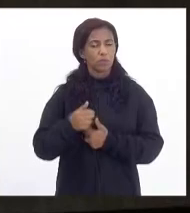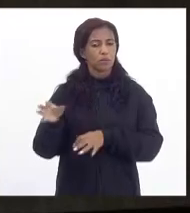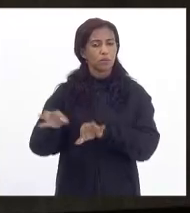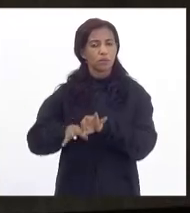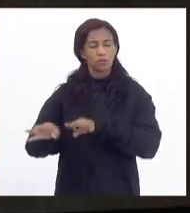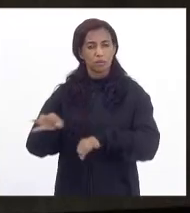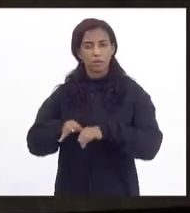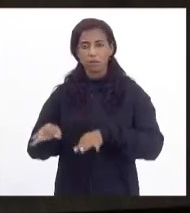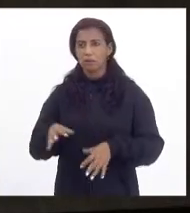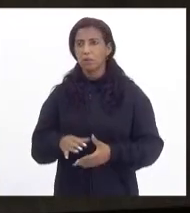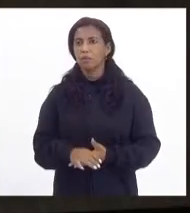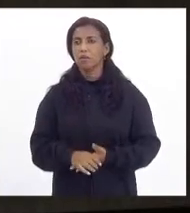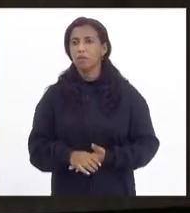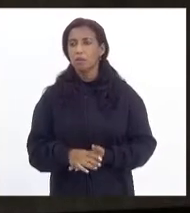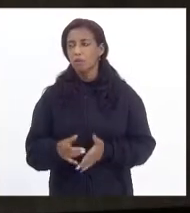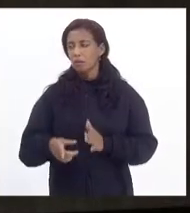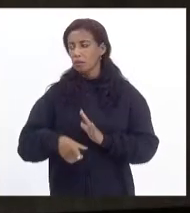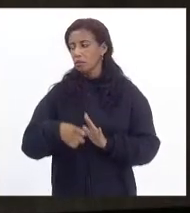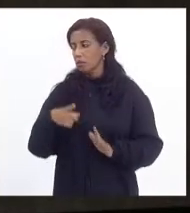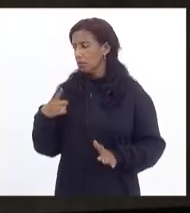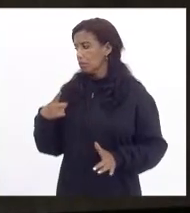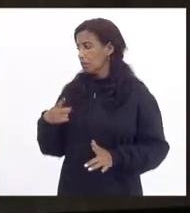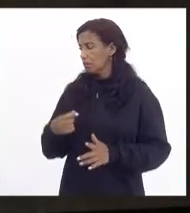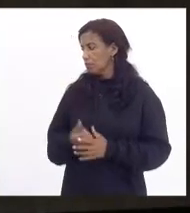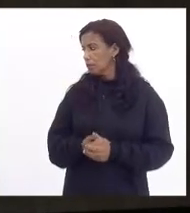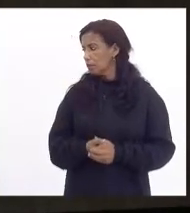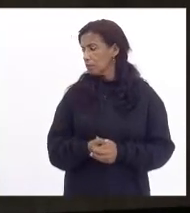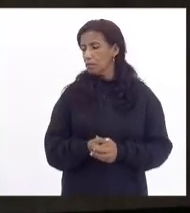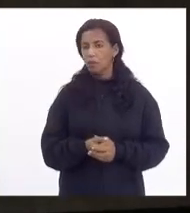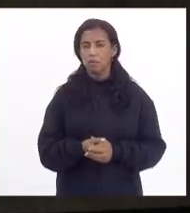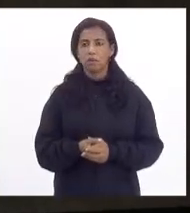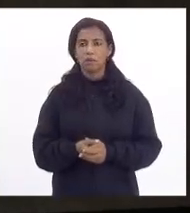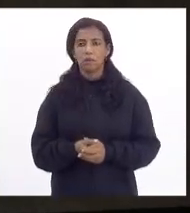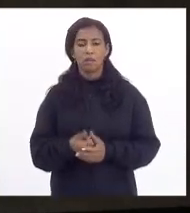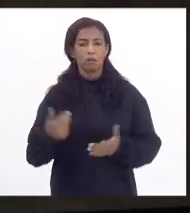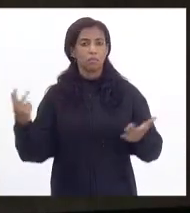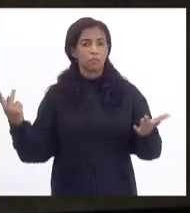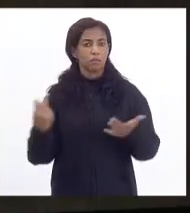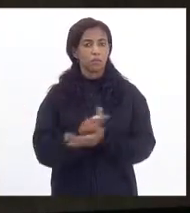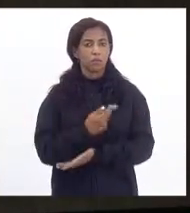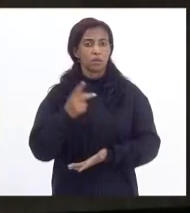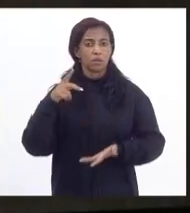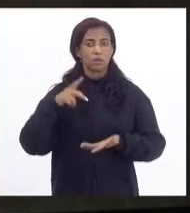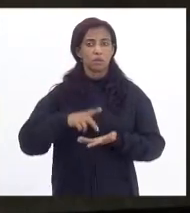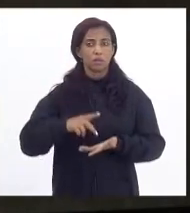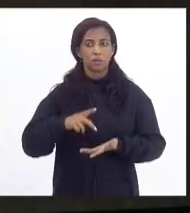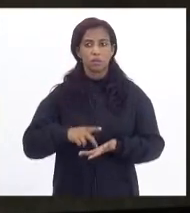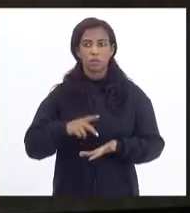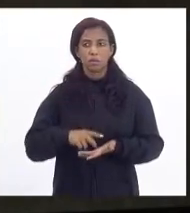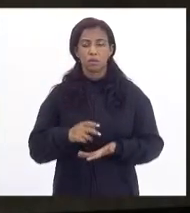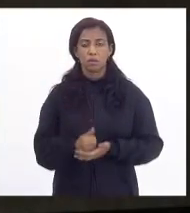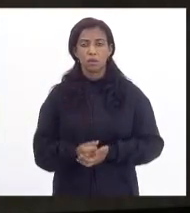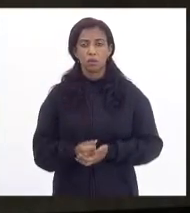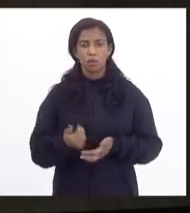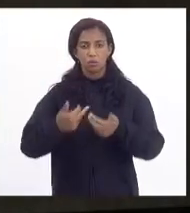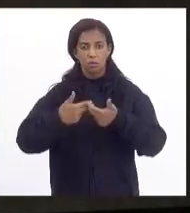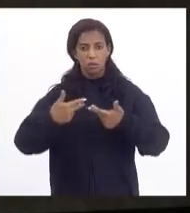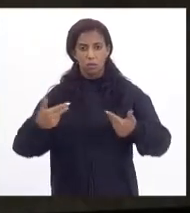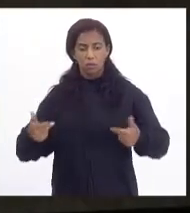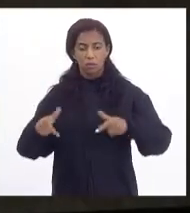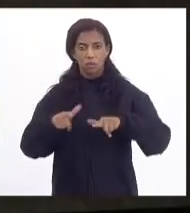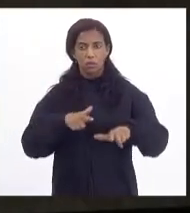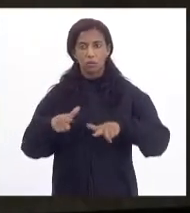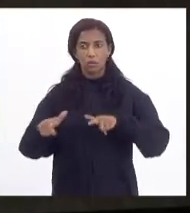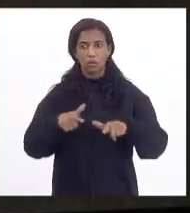projeto com antecipação. Ocorre que, de fato, como a qualidade do